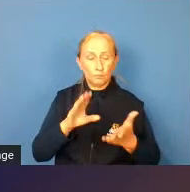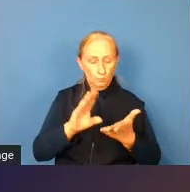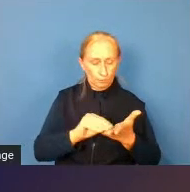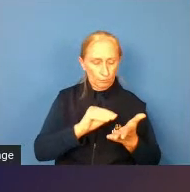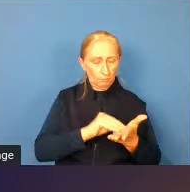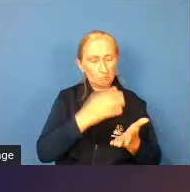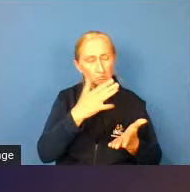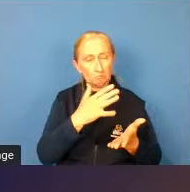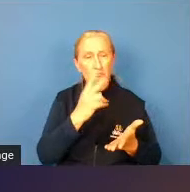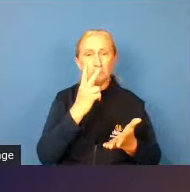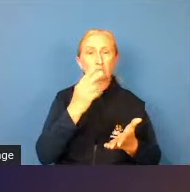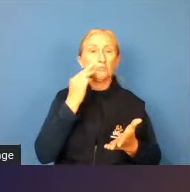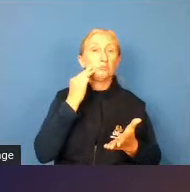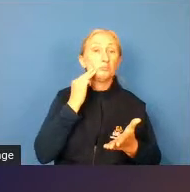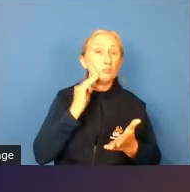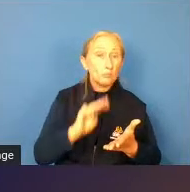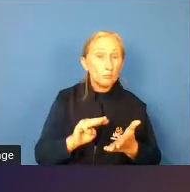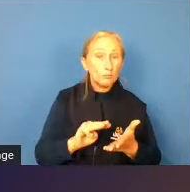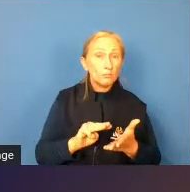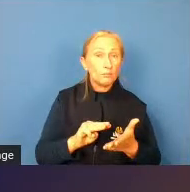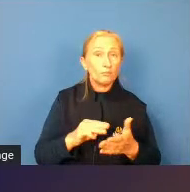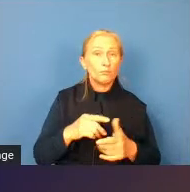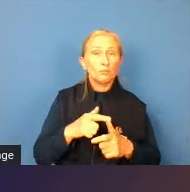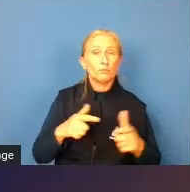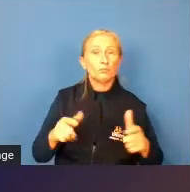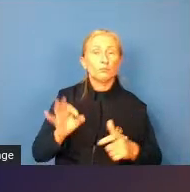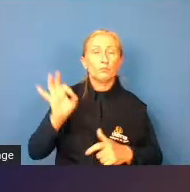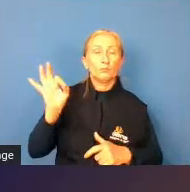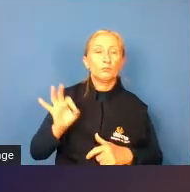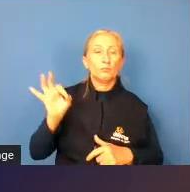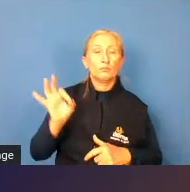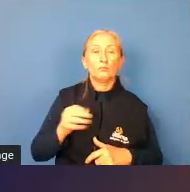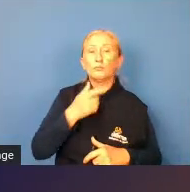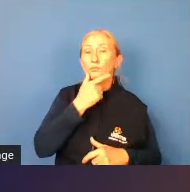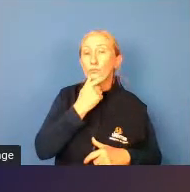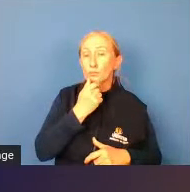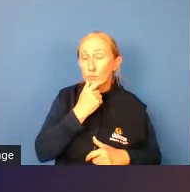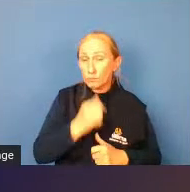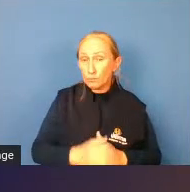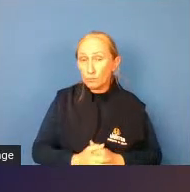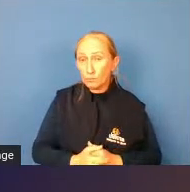é mais ou menos 2 milhões e a maior frequência é em meninos